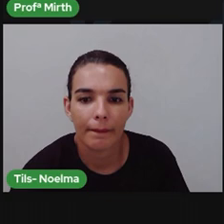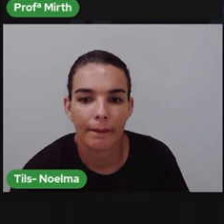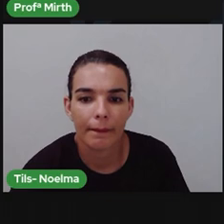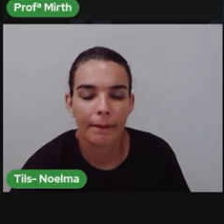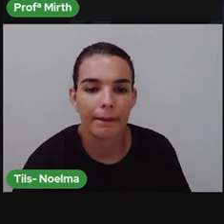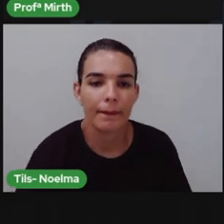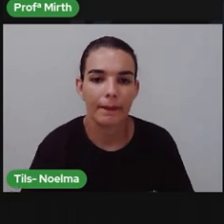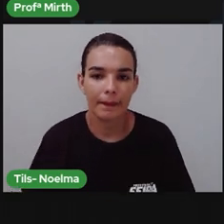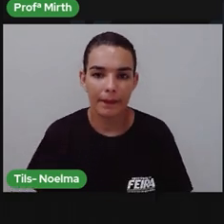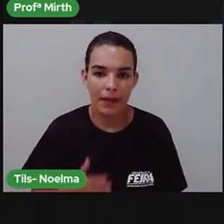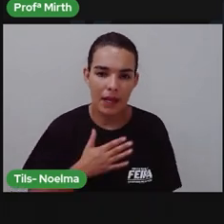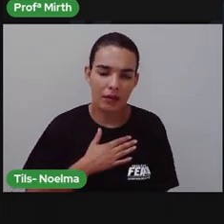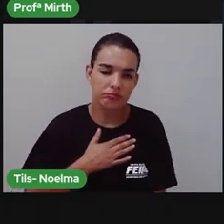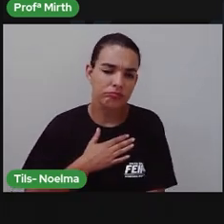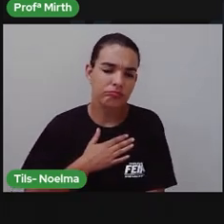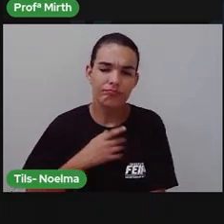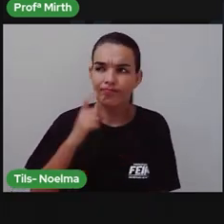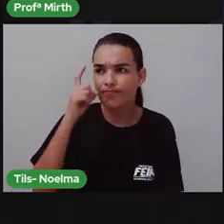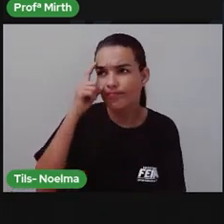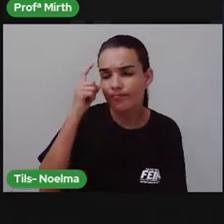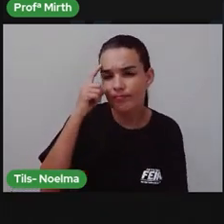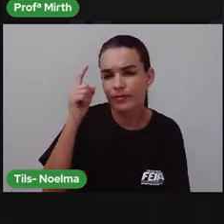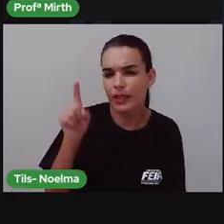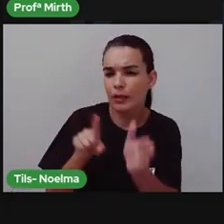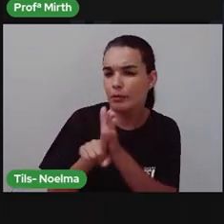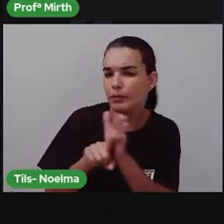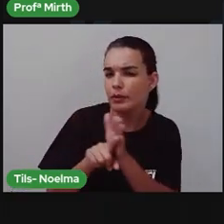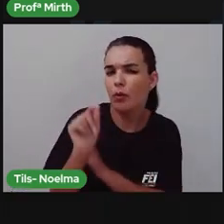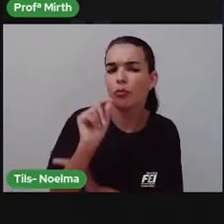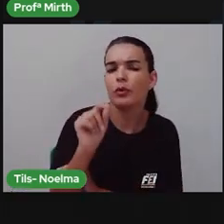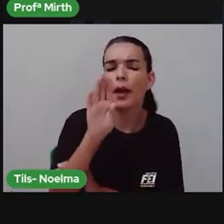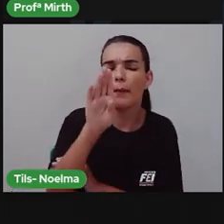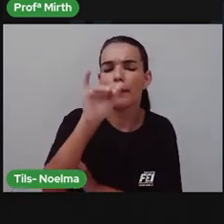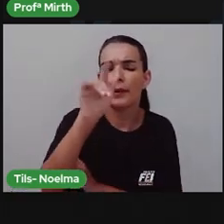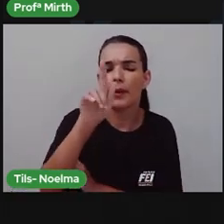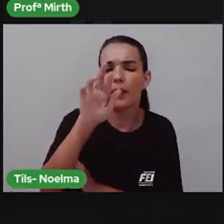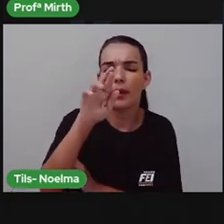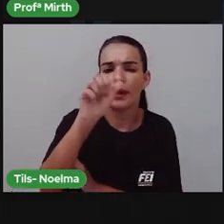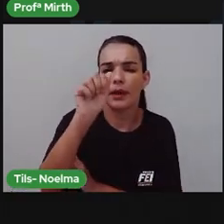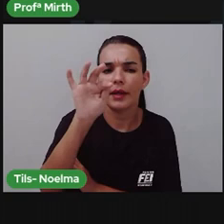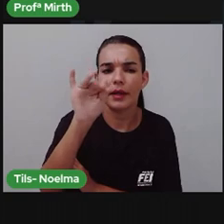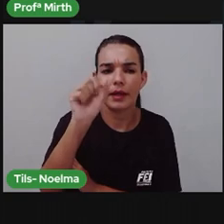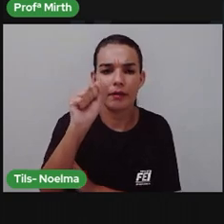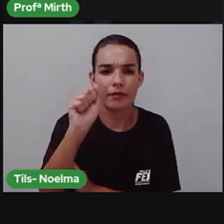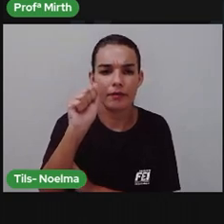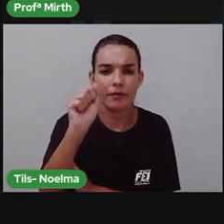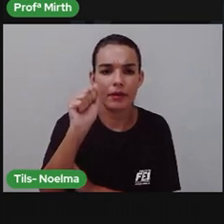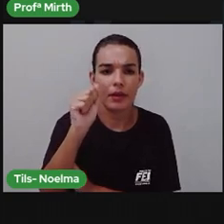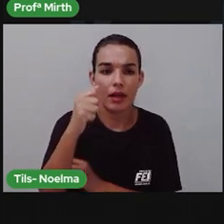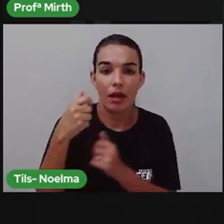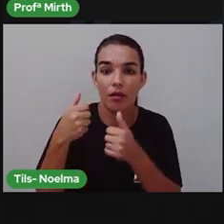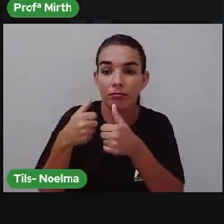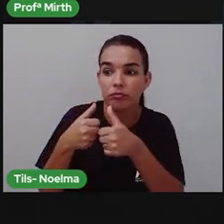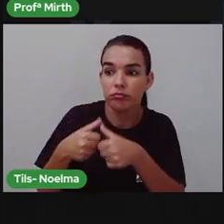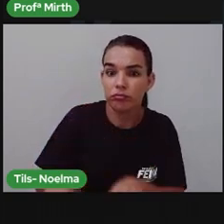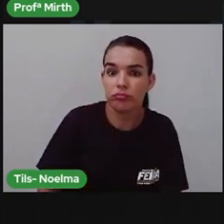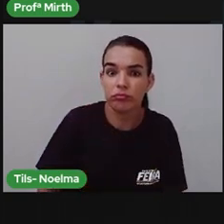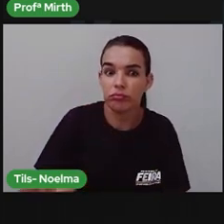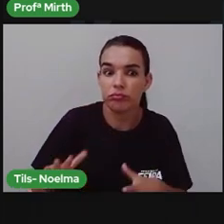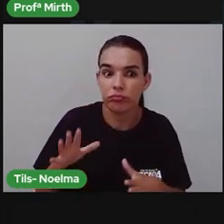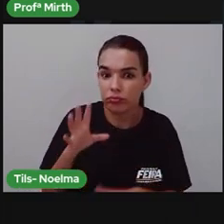Eu resolvi pesquisar a sua biografia e foi a maior frustração da vida.